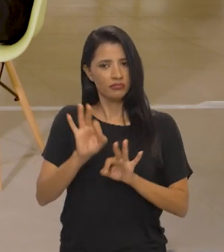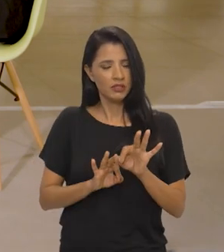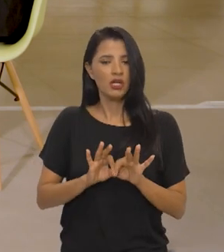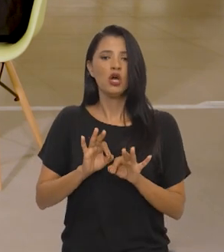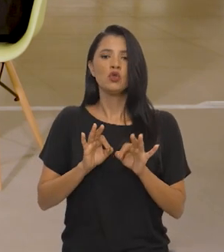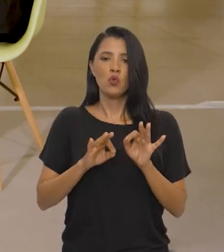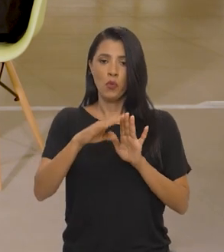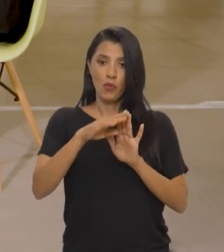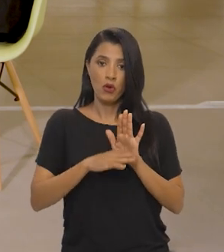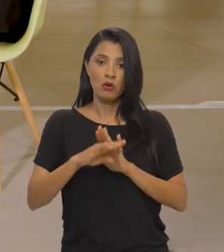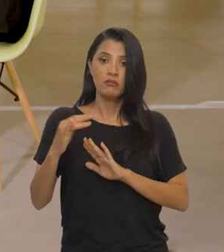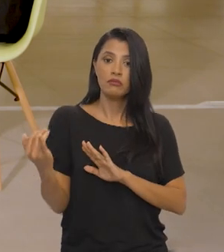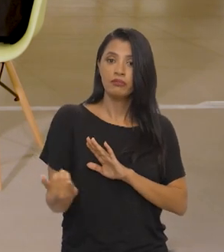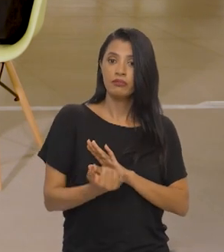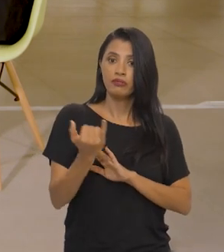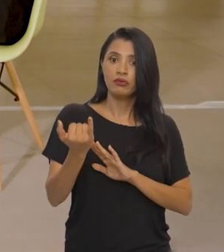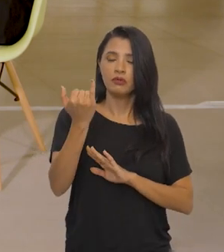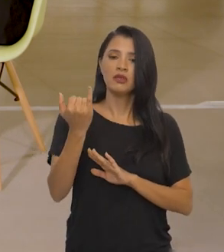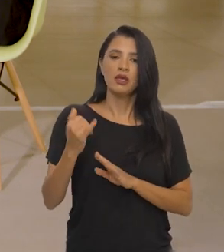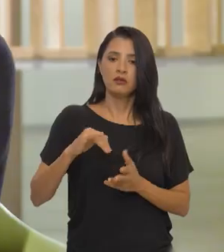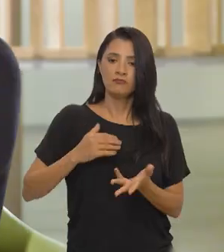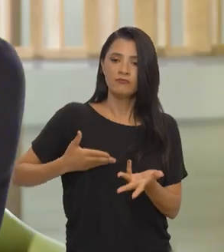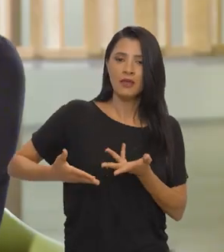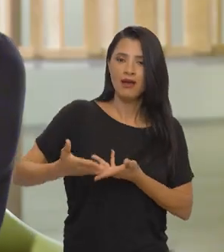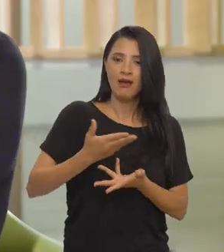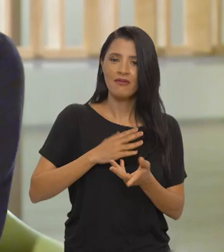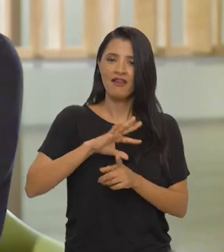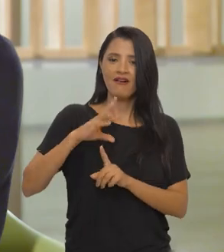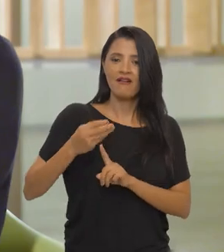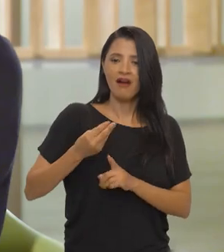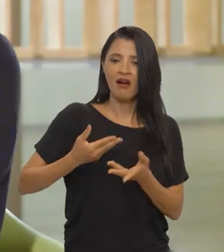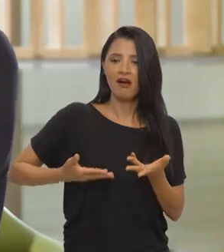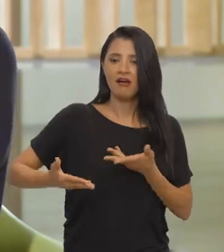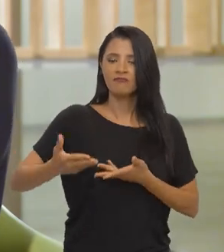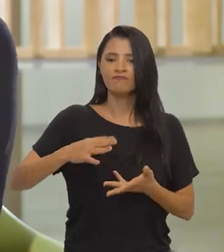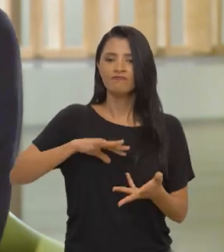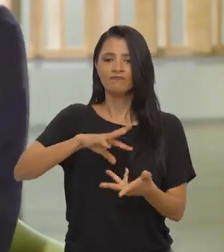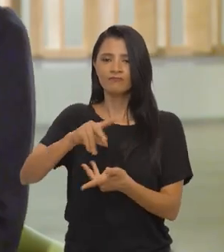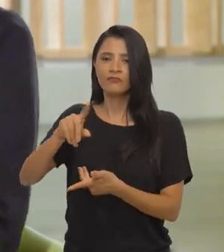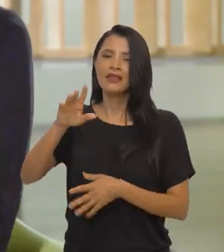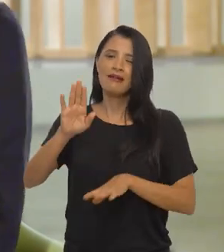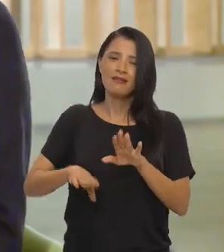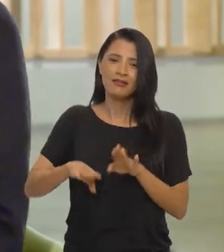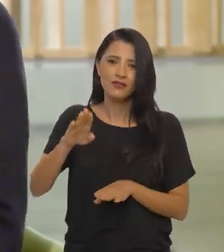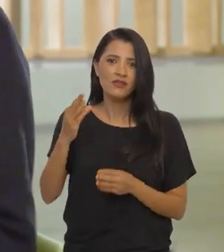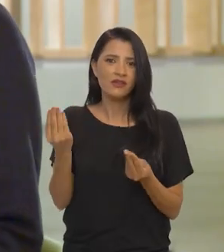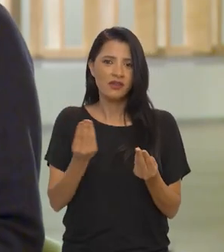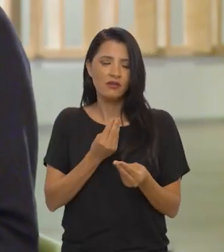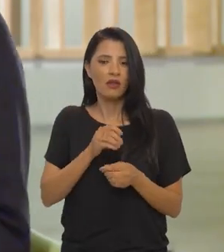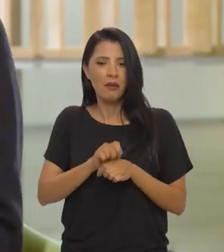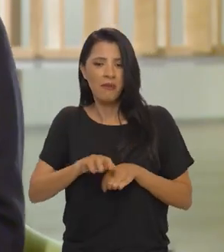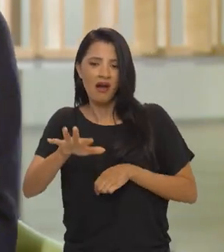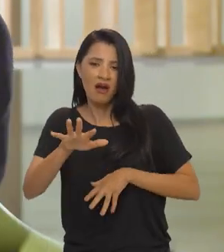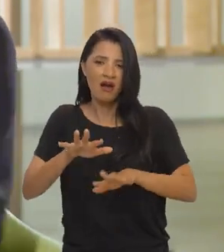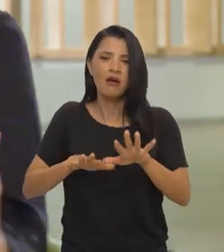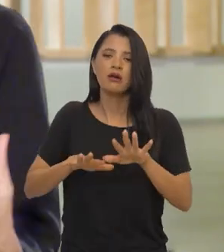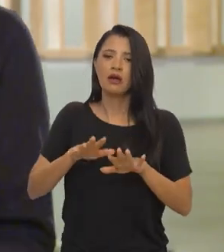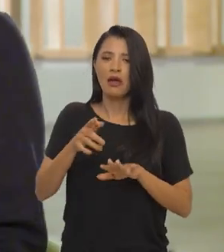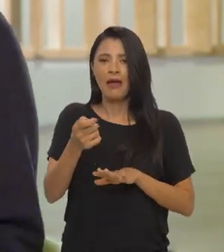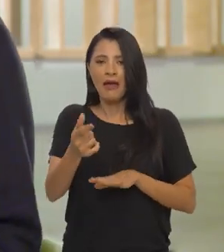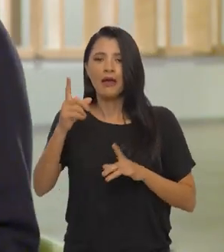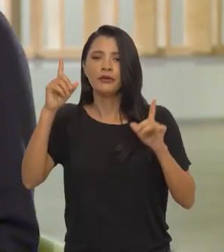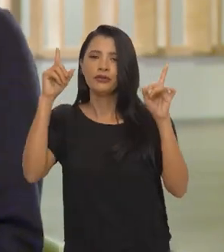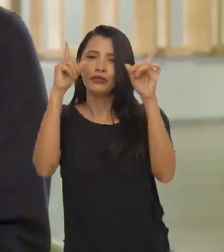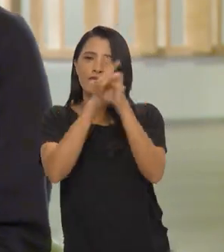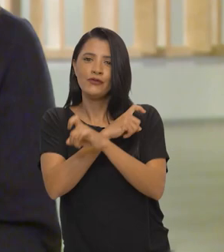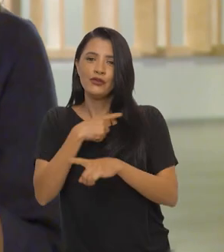preparando um importante programa da internacionalização das artes. Então, muitas vezes, a difusão